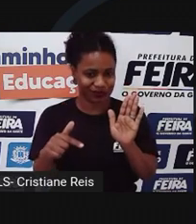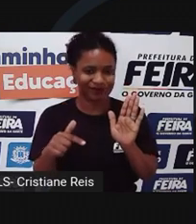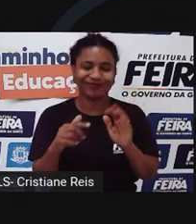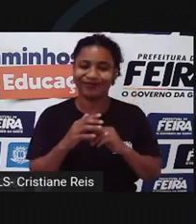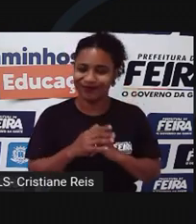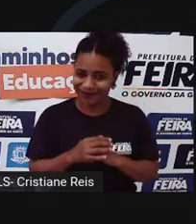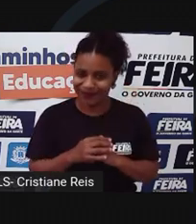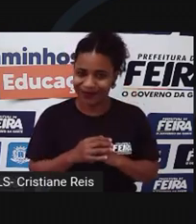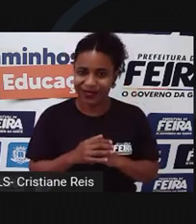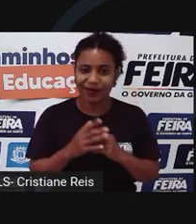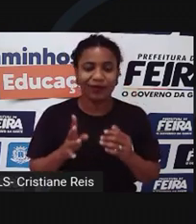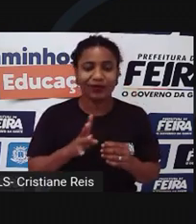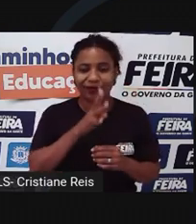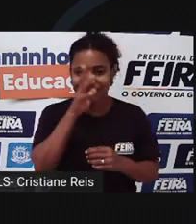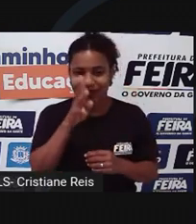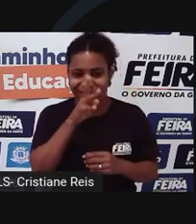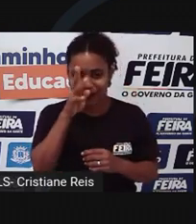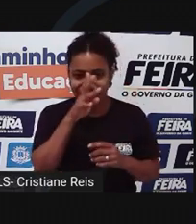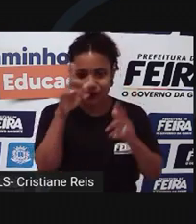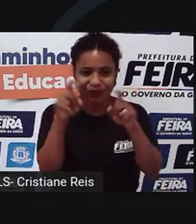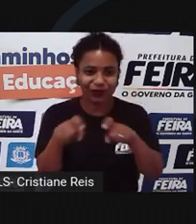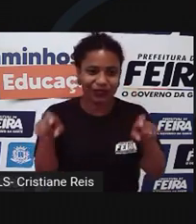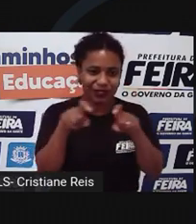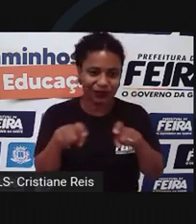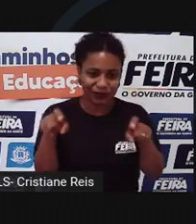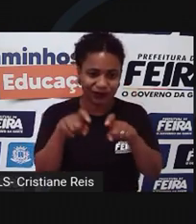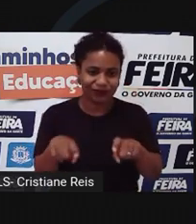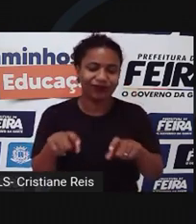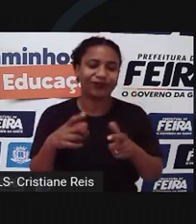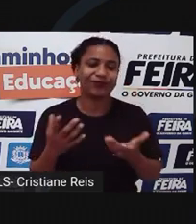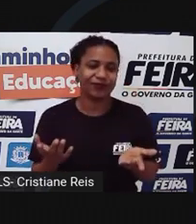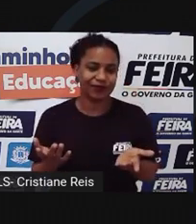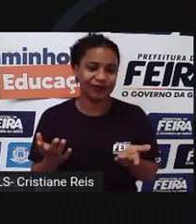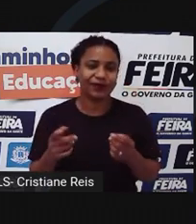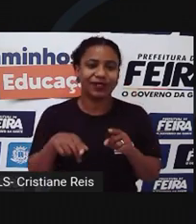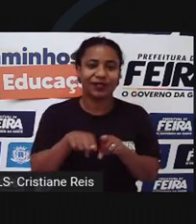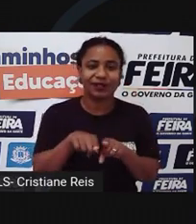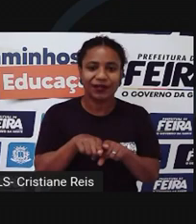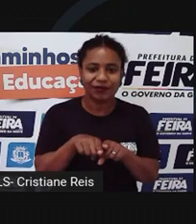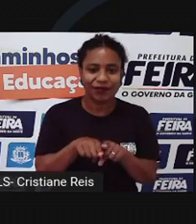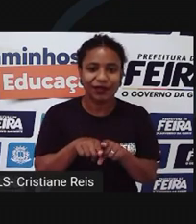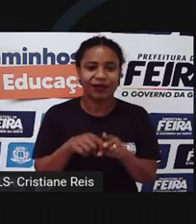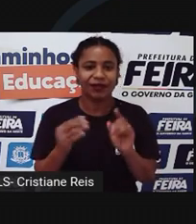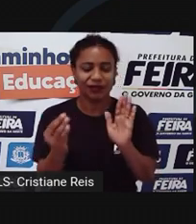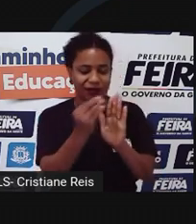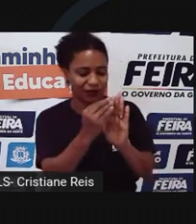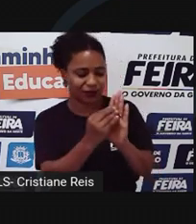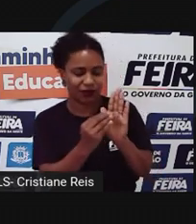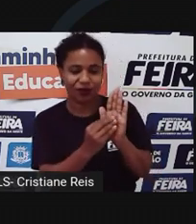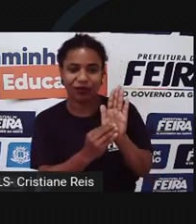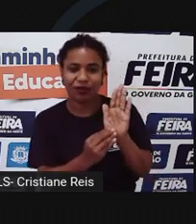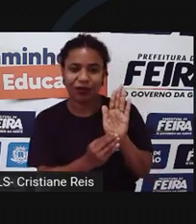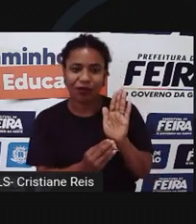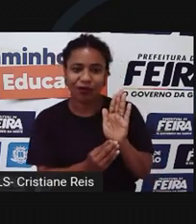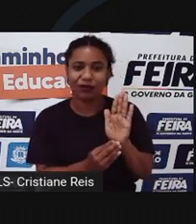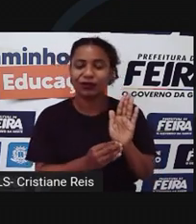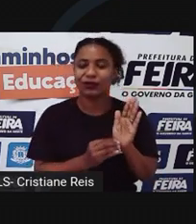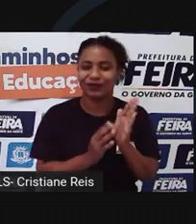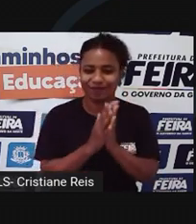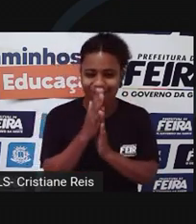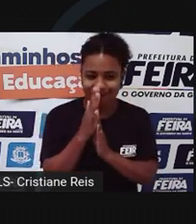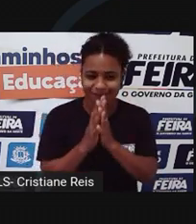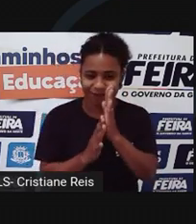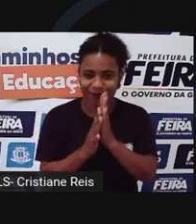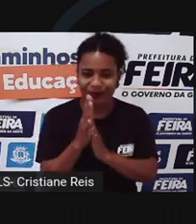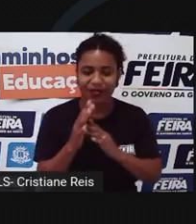como invasões de computadores, produção e disseminação de códigos maliciosos, colnaje de cartões